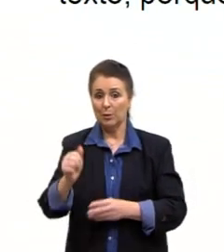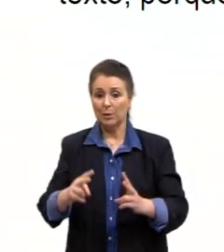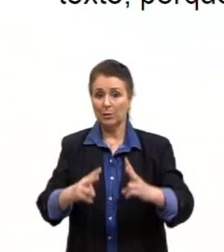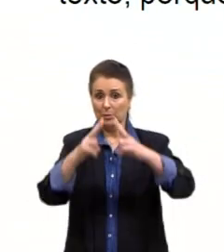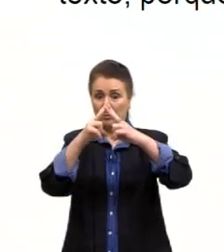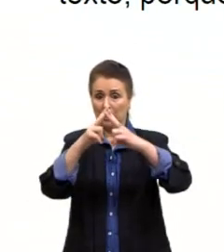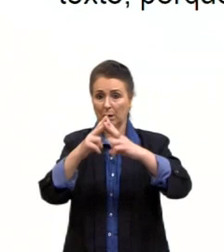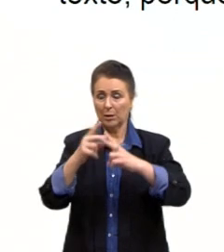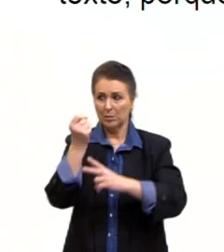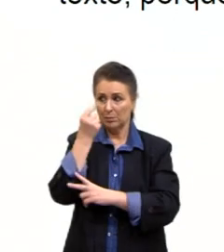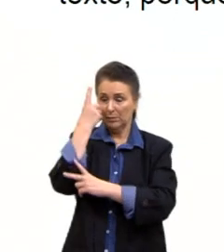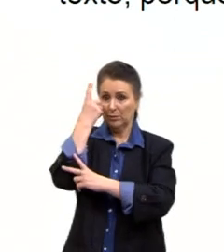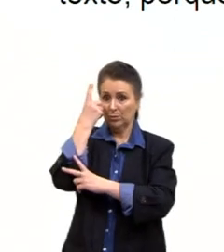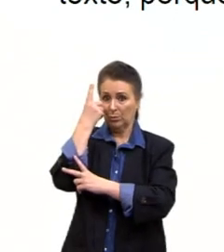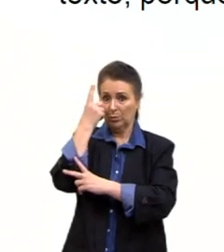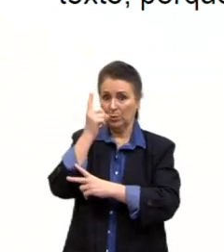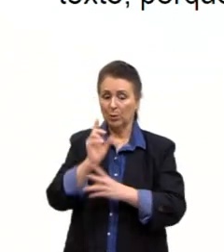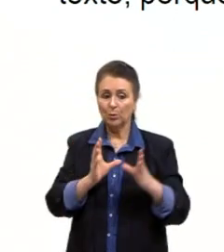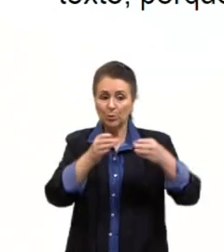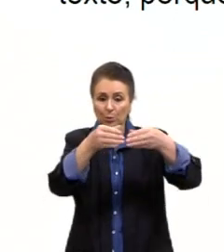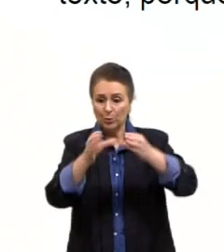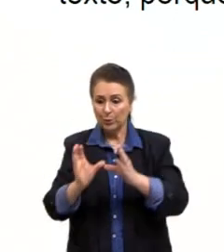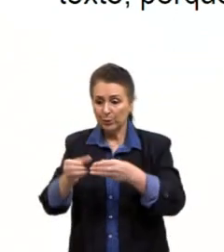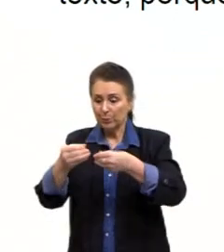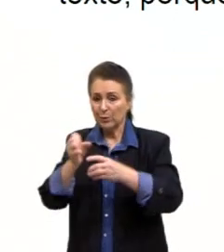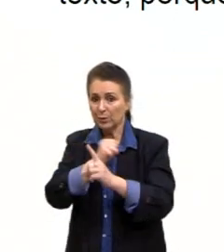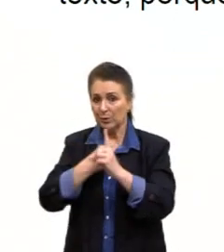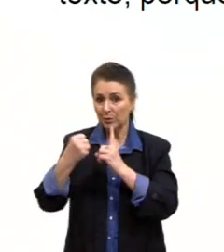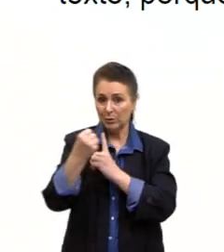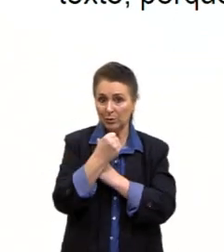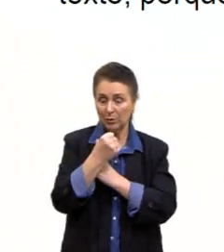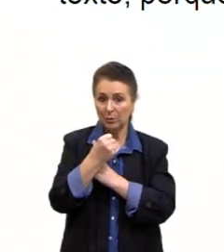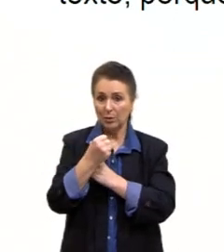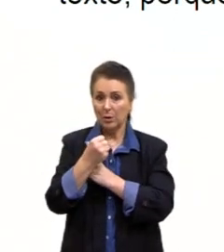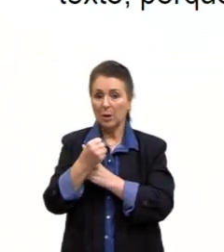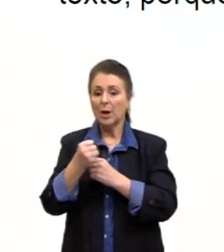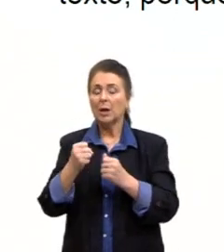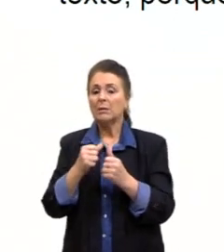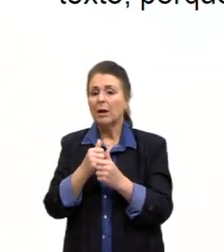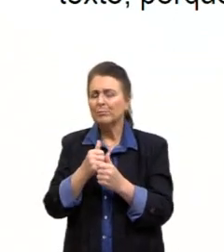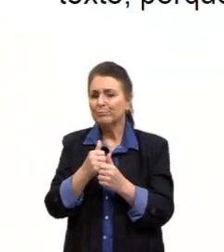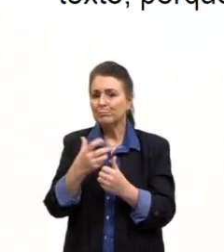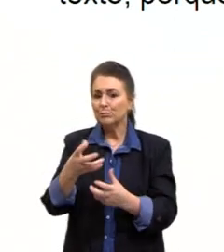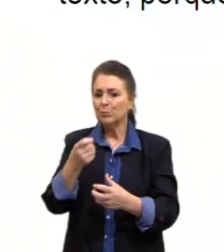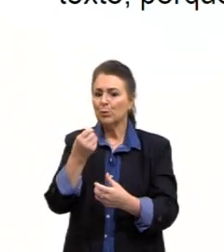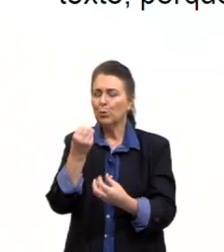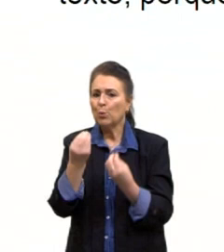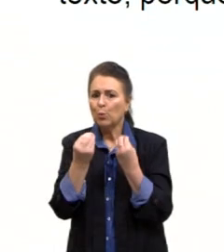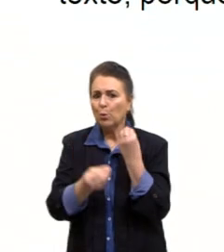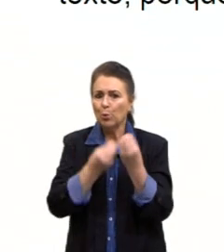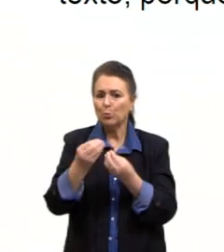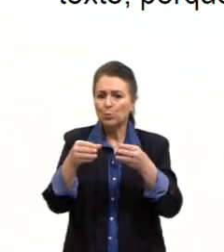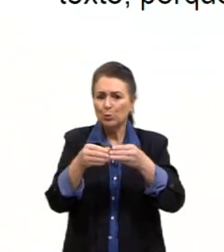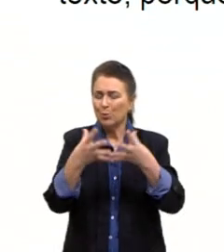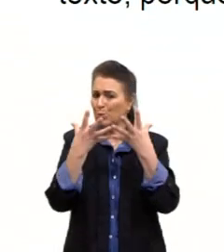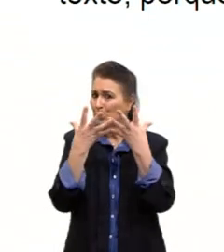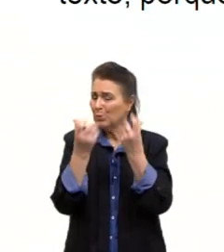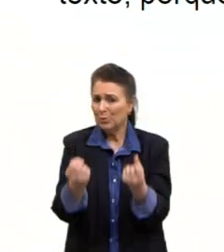mencionados no texto, da reação monárquica e clerical, por quê? Será que foi porque ela